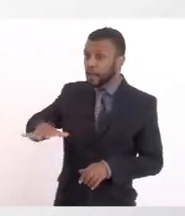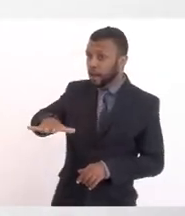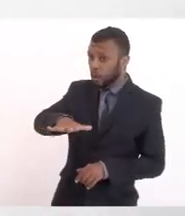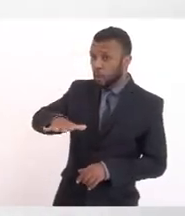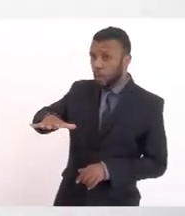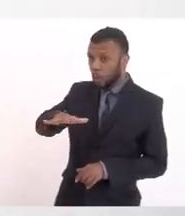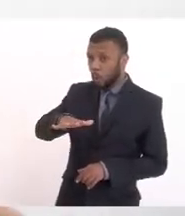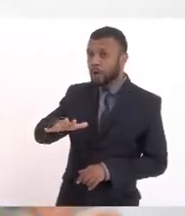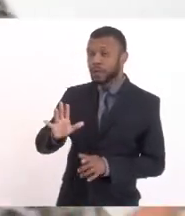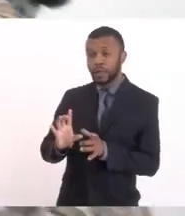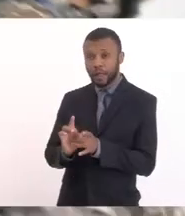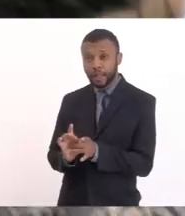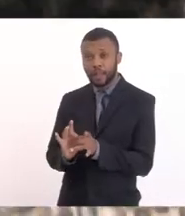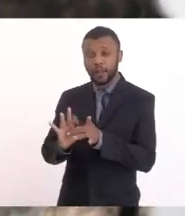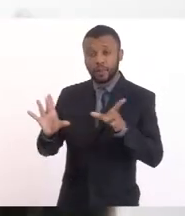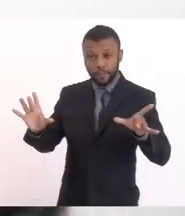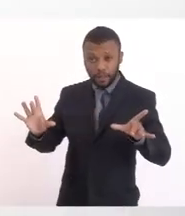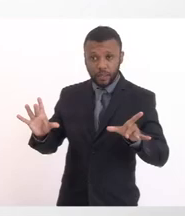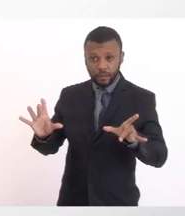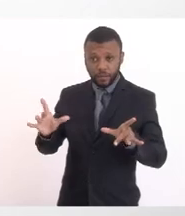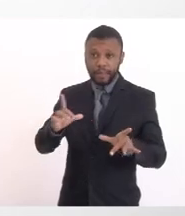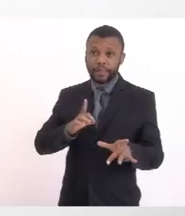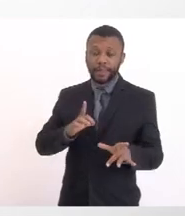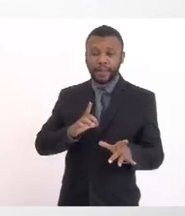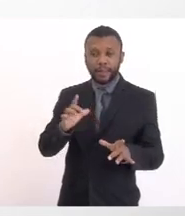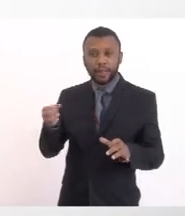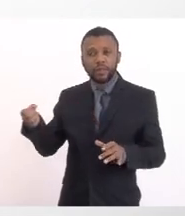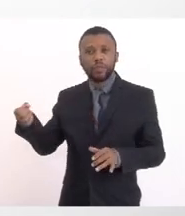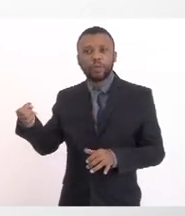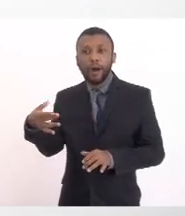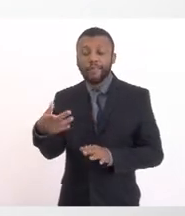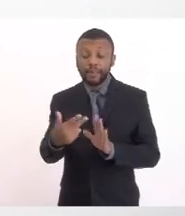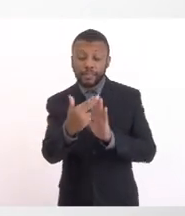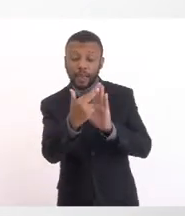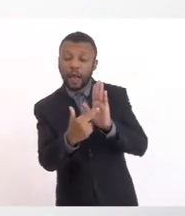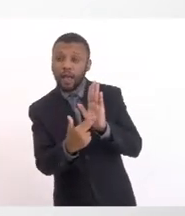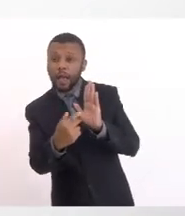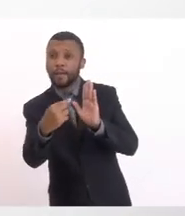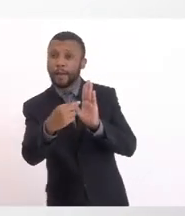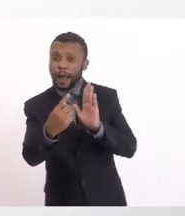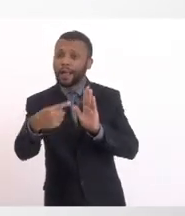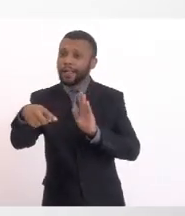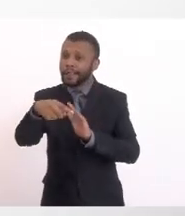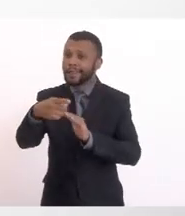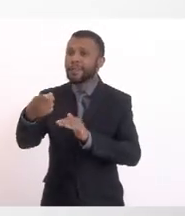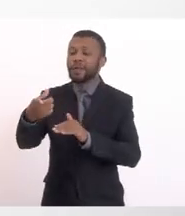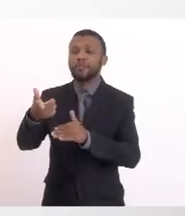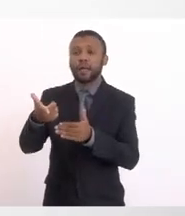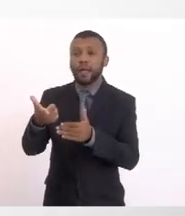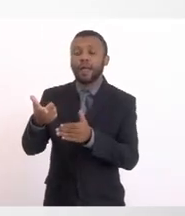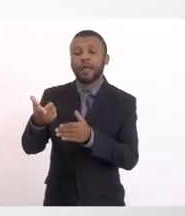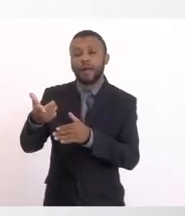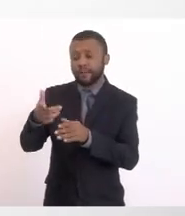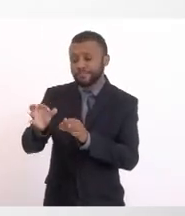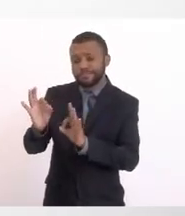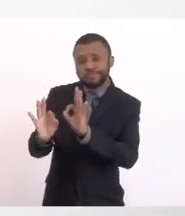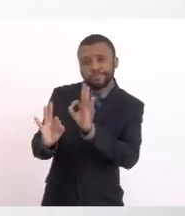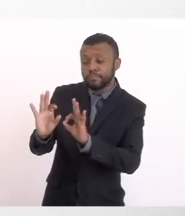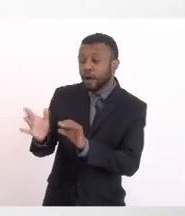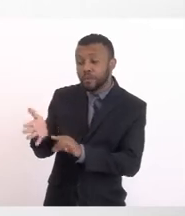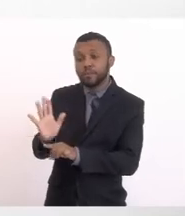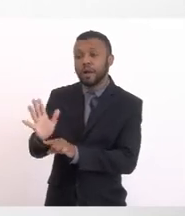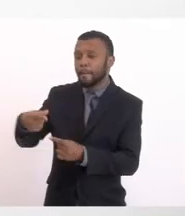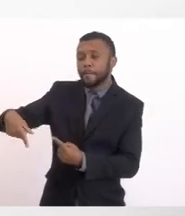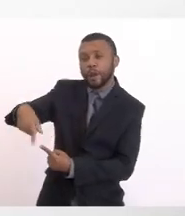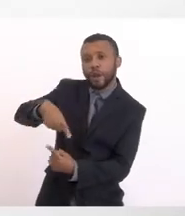plâncton Entram novos Indivíduos Para fazerem O seu ciclo de vida Da parte marinha Como também tem